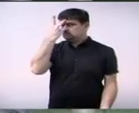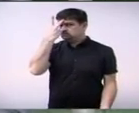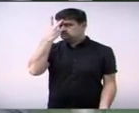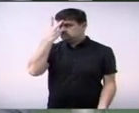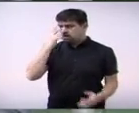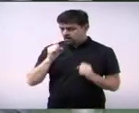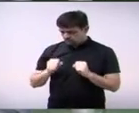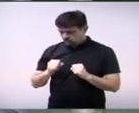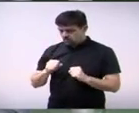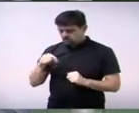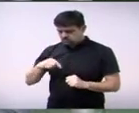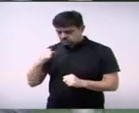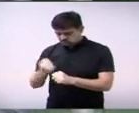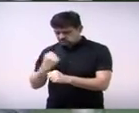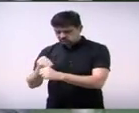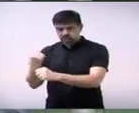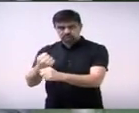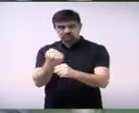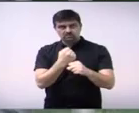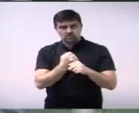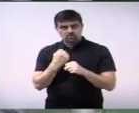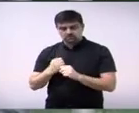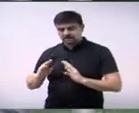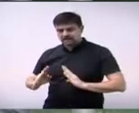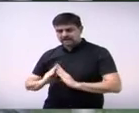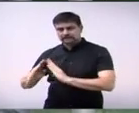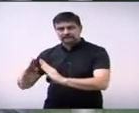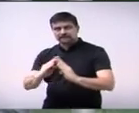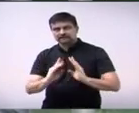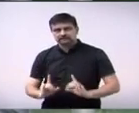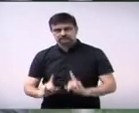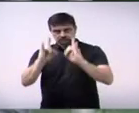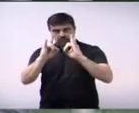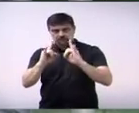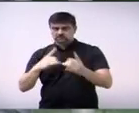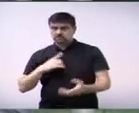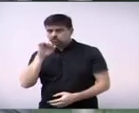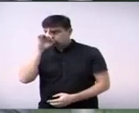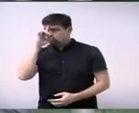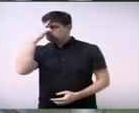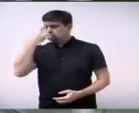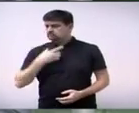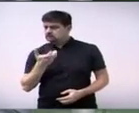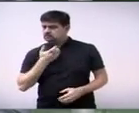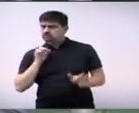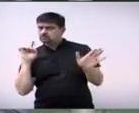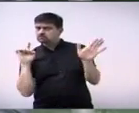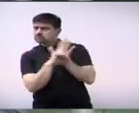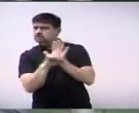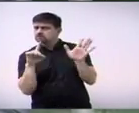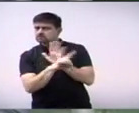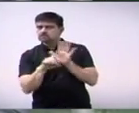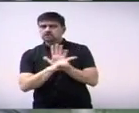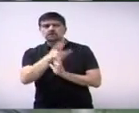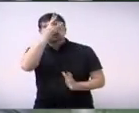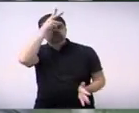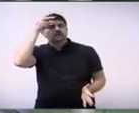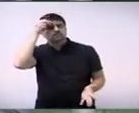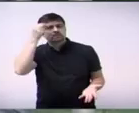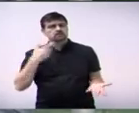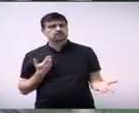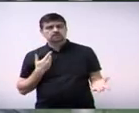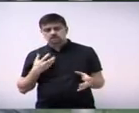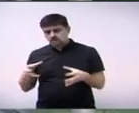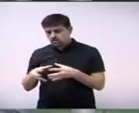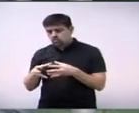poderá ser feito esse loteamento. Então, esses questionamentos que eu quero fazer ao executivo e à